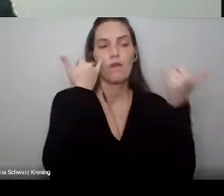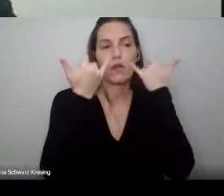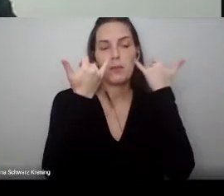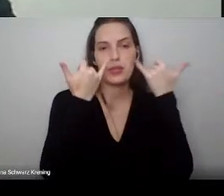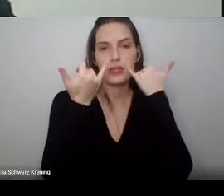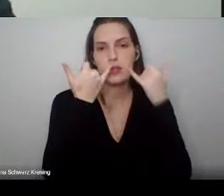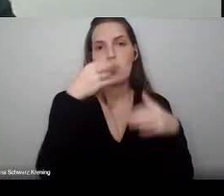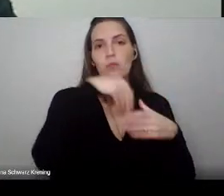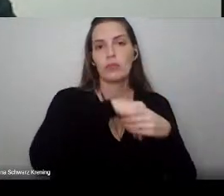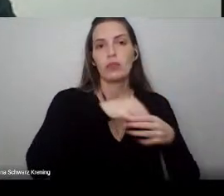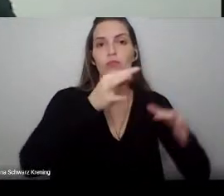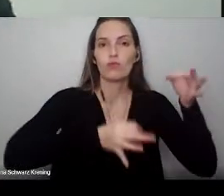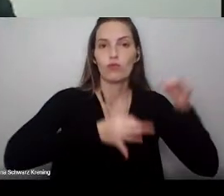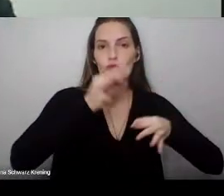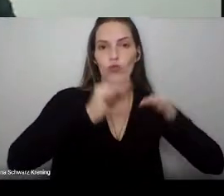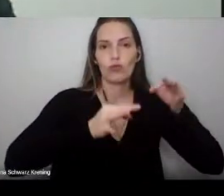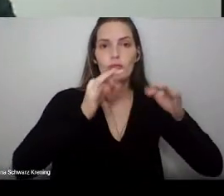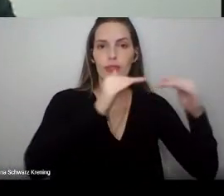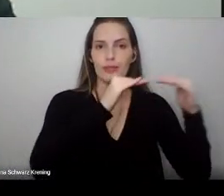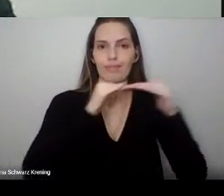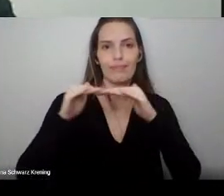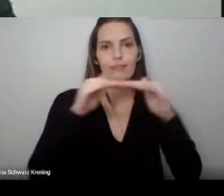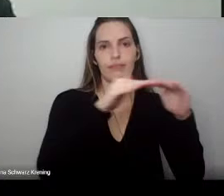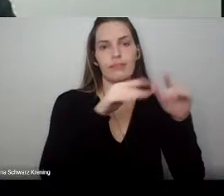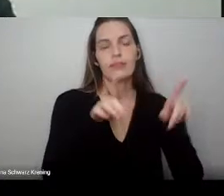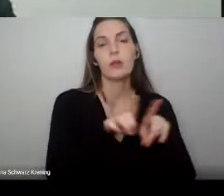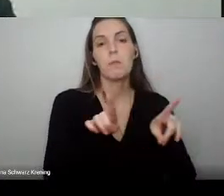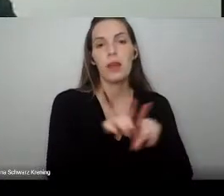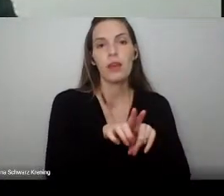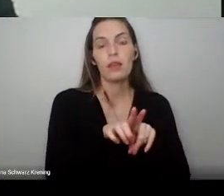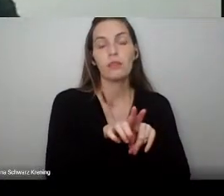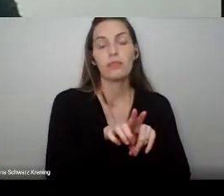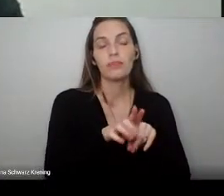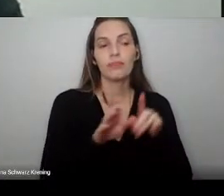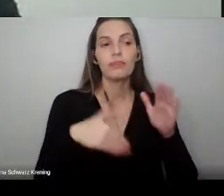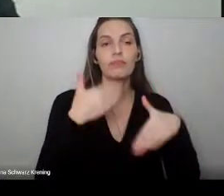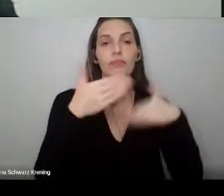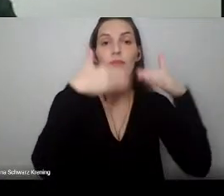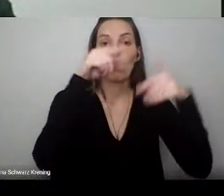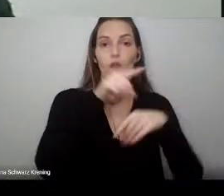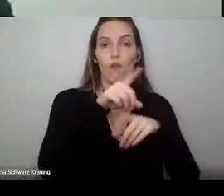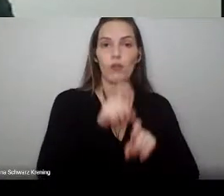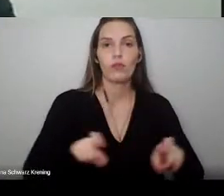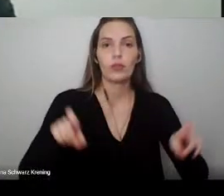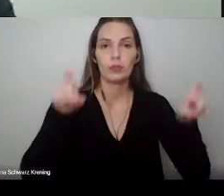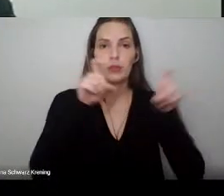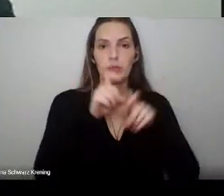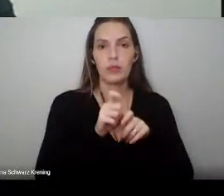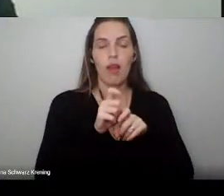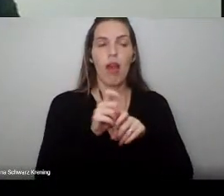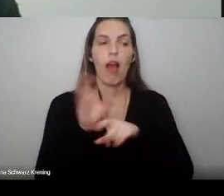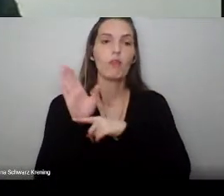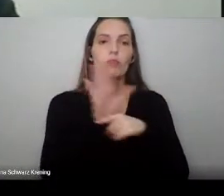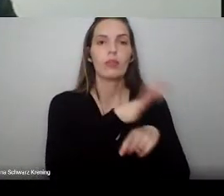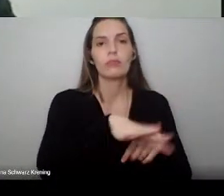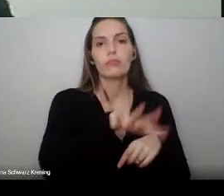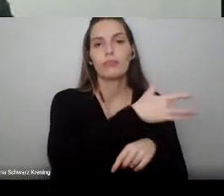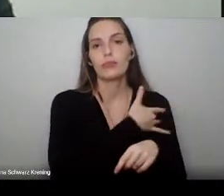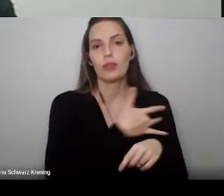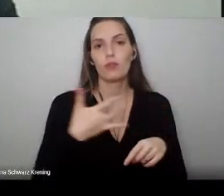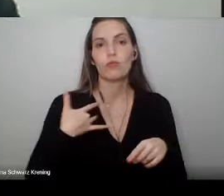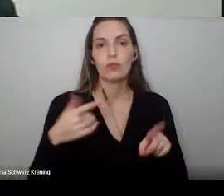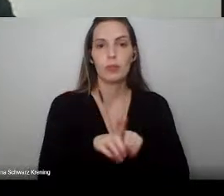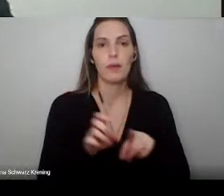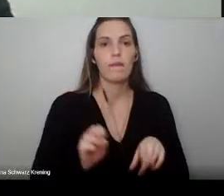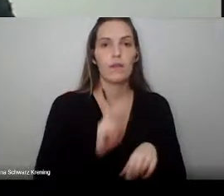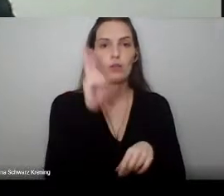justiça e da equidade. Utilizarei e desenvolverei a informática como instrumento para a promoção e melhoria da saúde e para a valorização da vida.